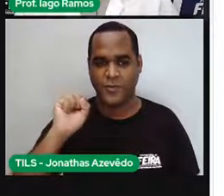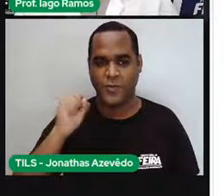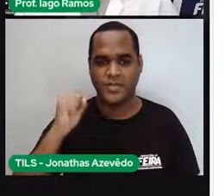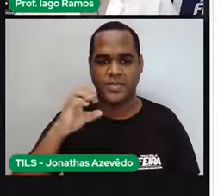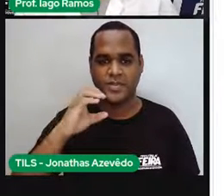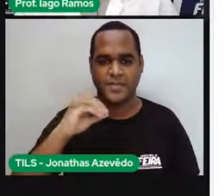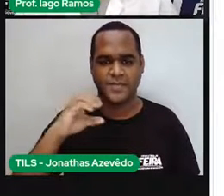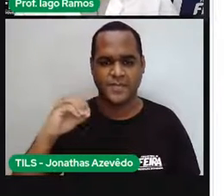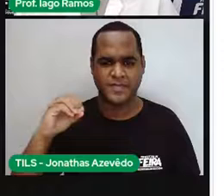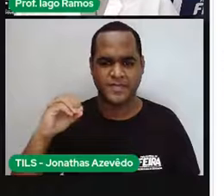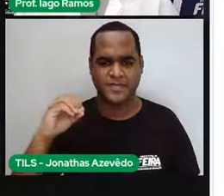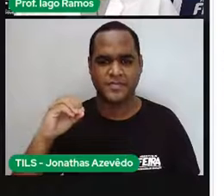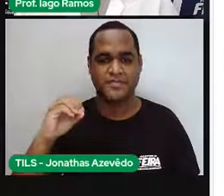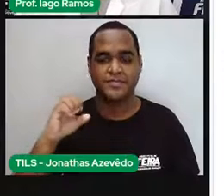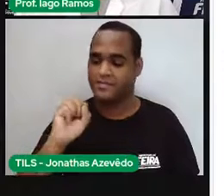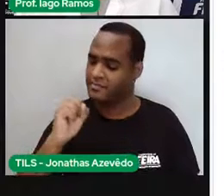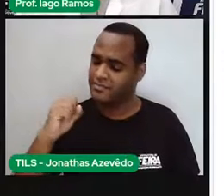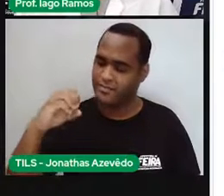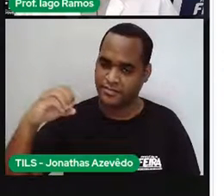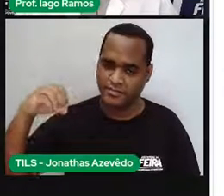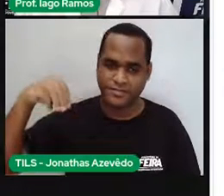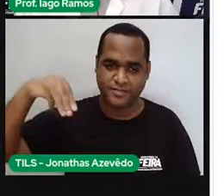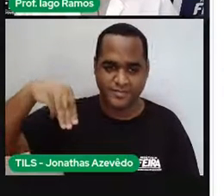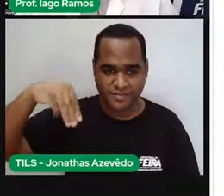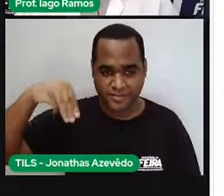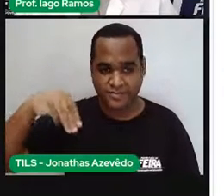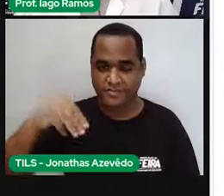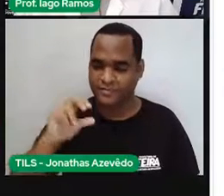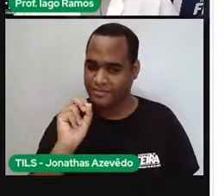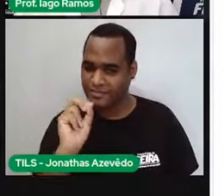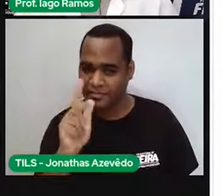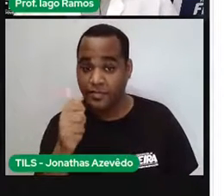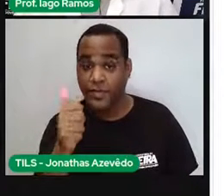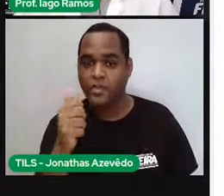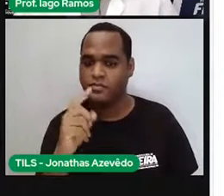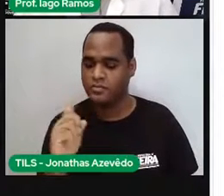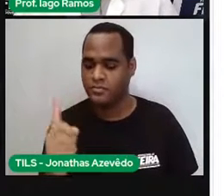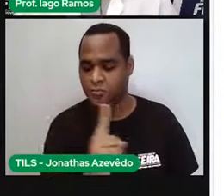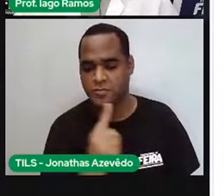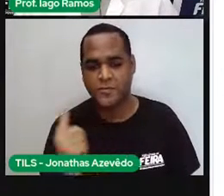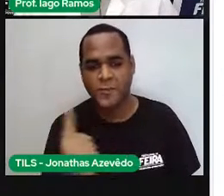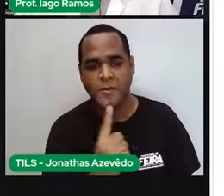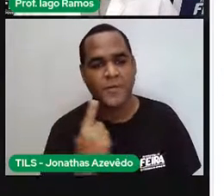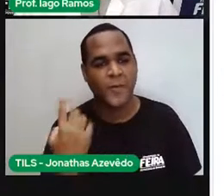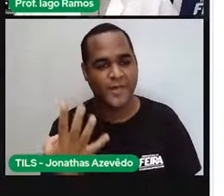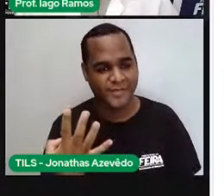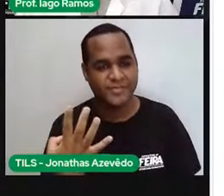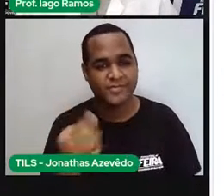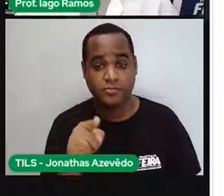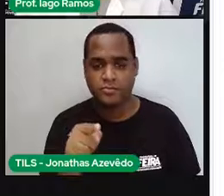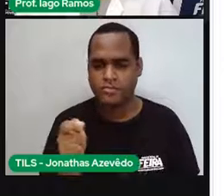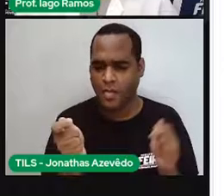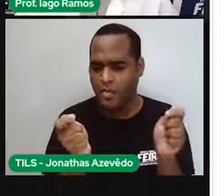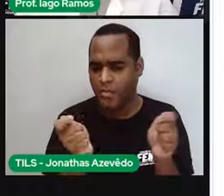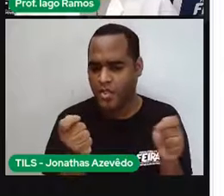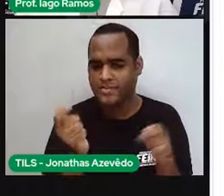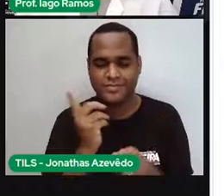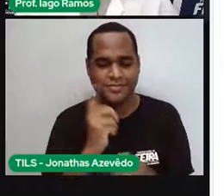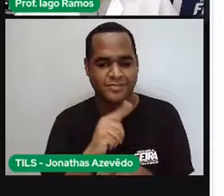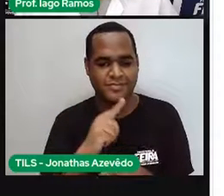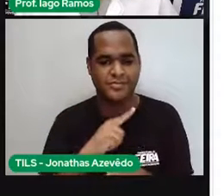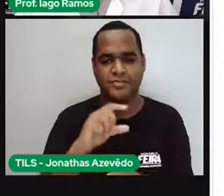Prontinho. então, durante 4 voltas você terá percorrido